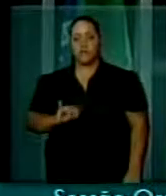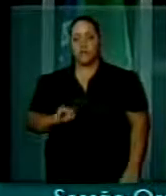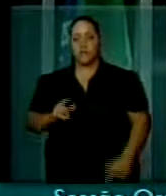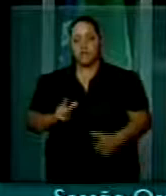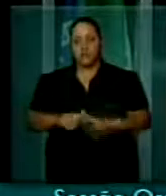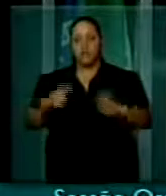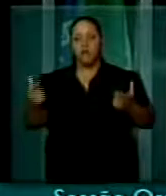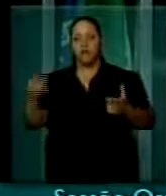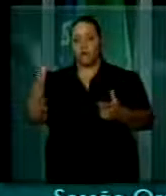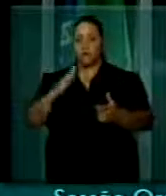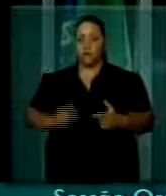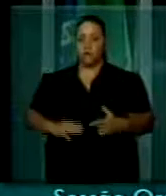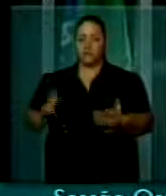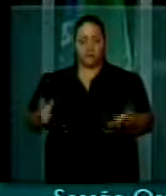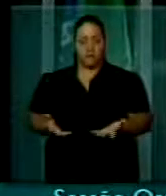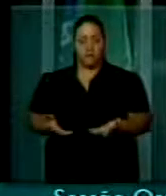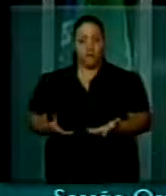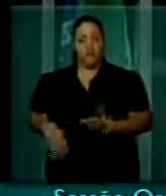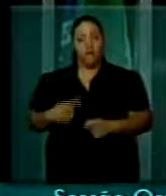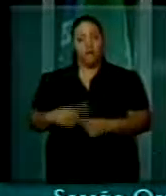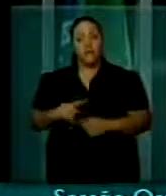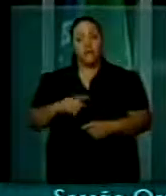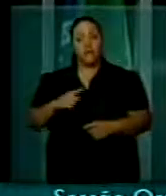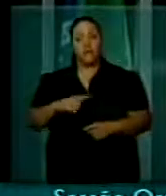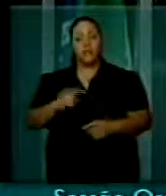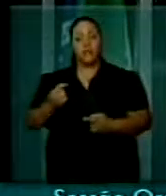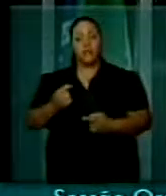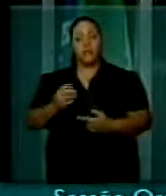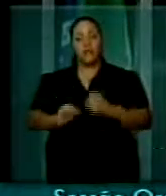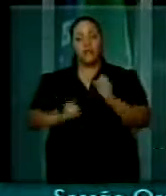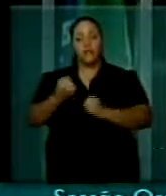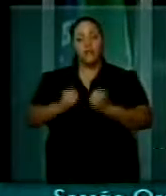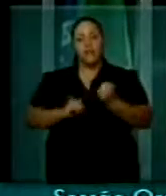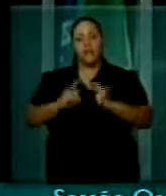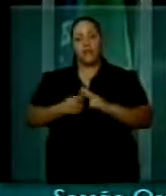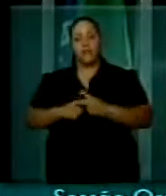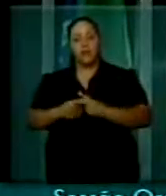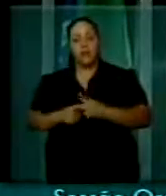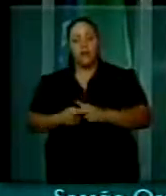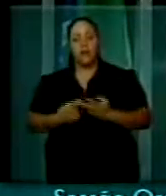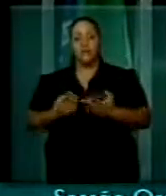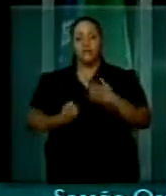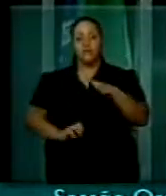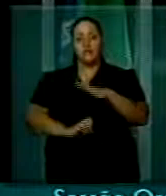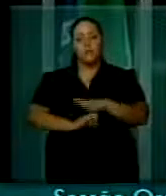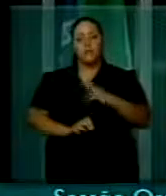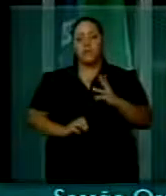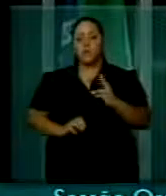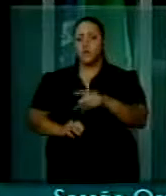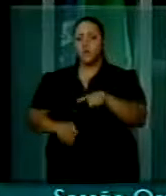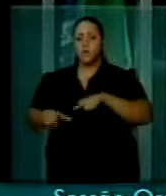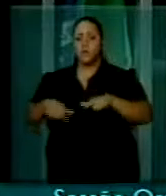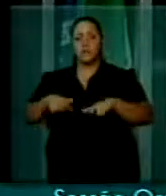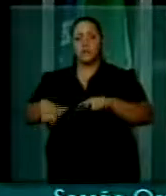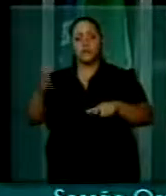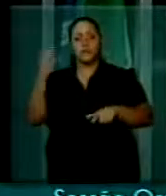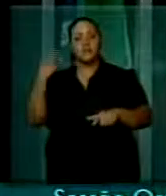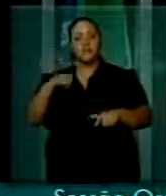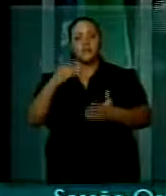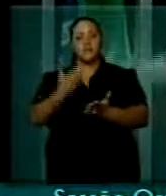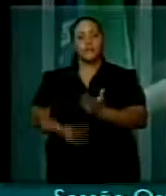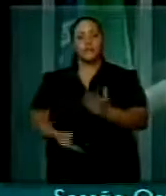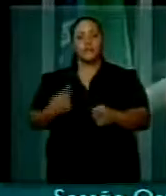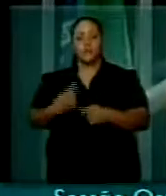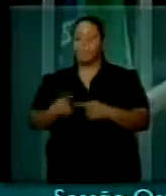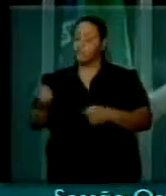enormemente, por conta da automação. Os empresários reconhecem, muitos dos postos de trabalho perdidos, nós não